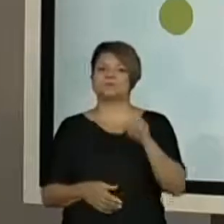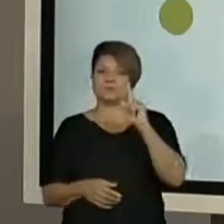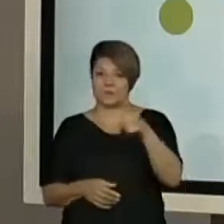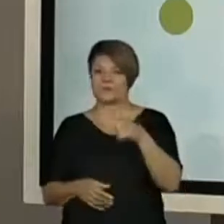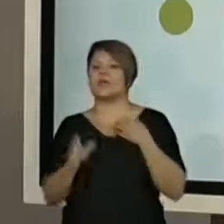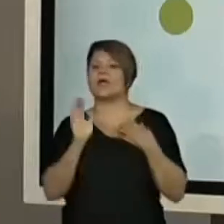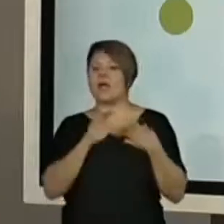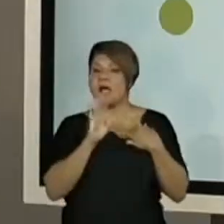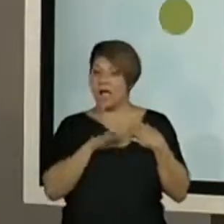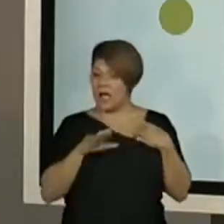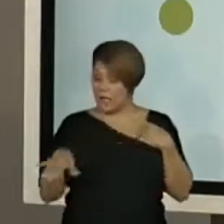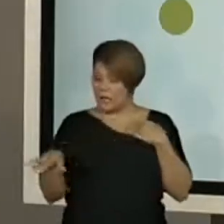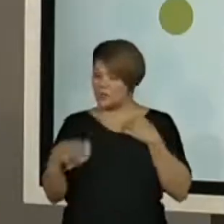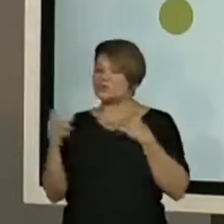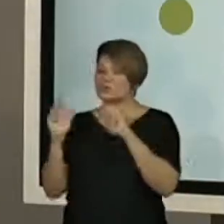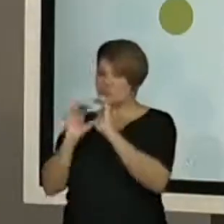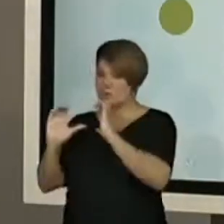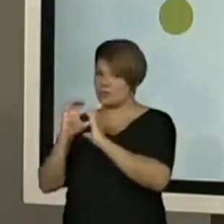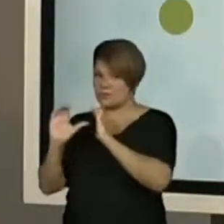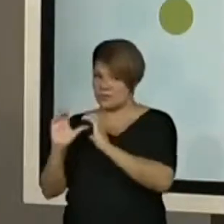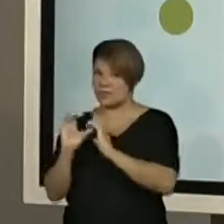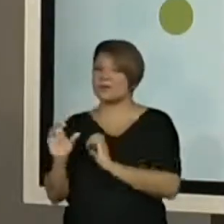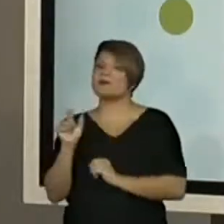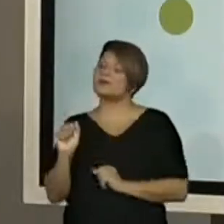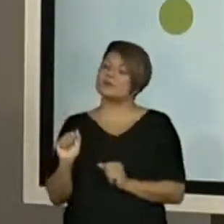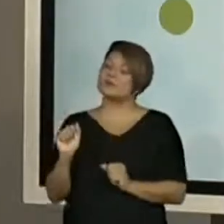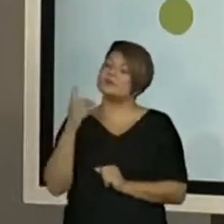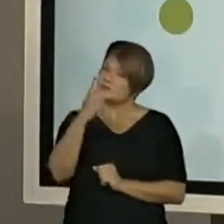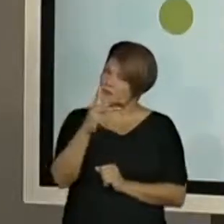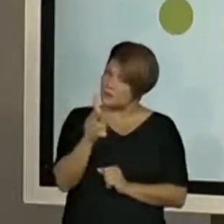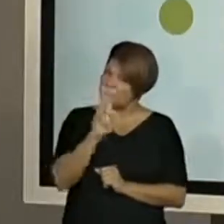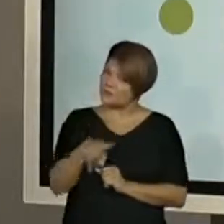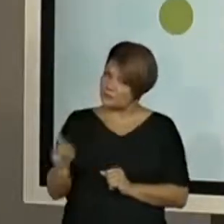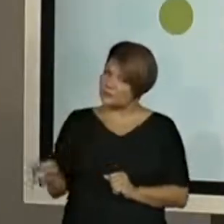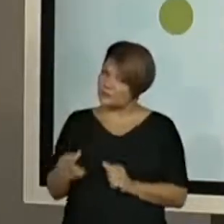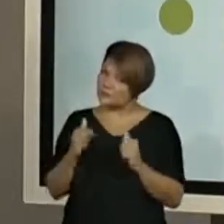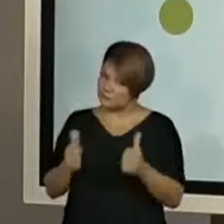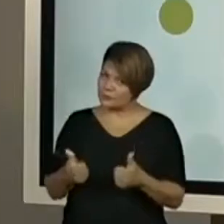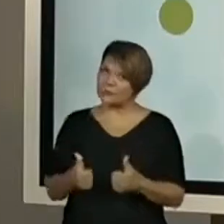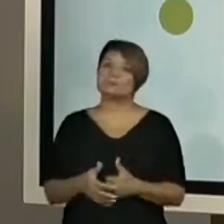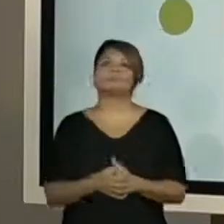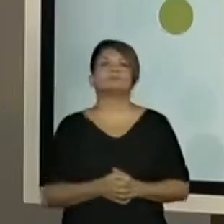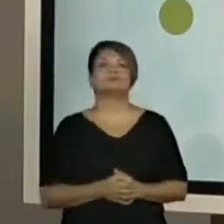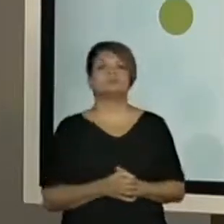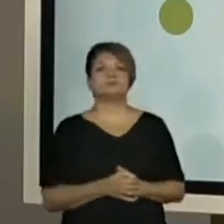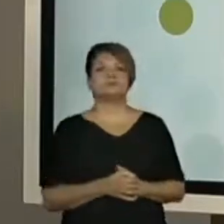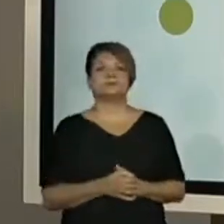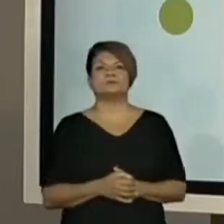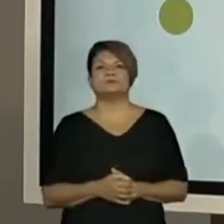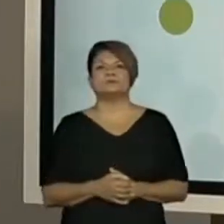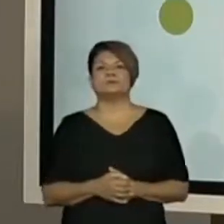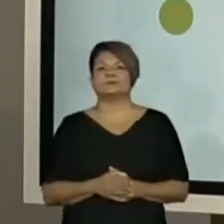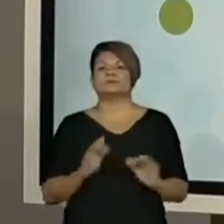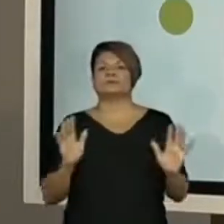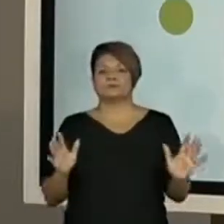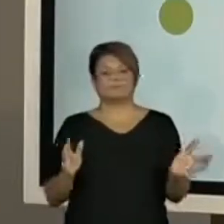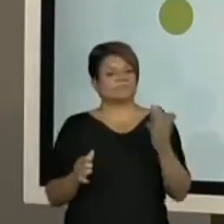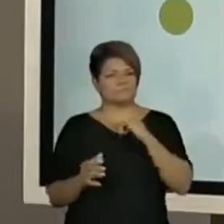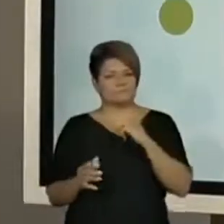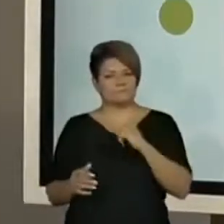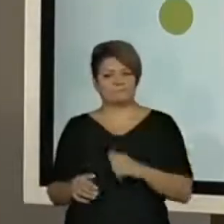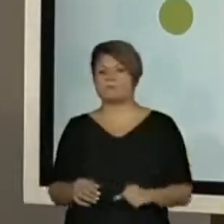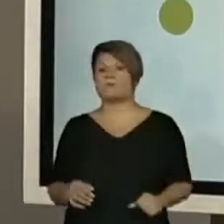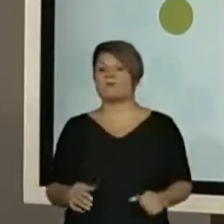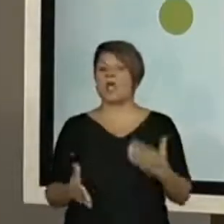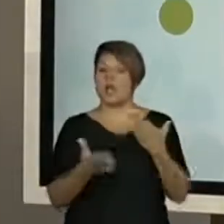alunos, se comunicam com o seu professor no chat por ano e turma. Tudo bem? Então, vamos lá. Para